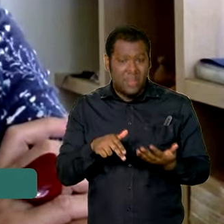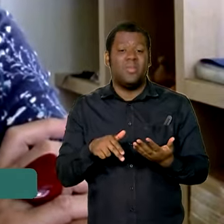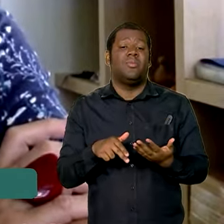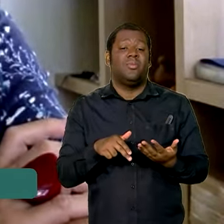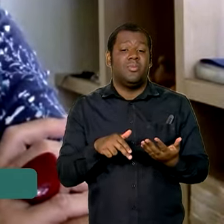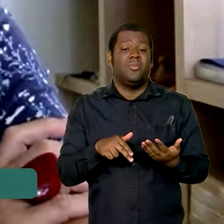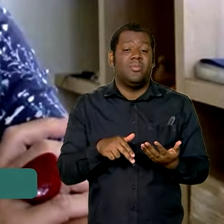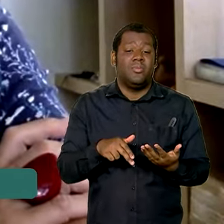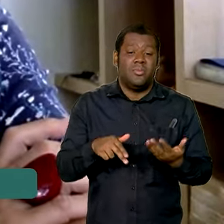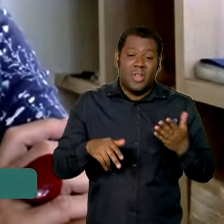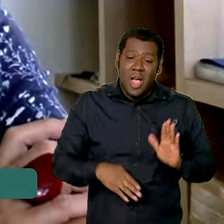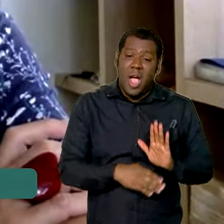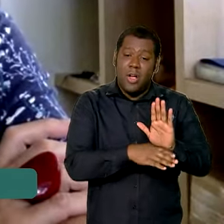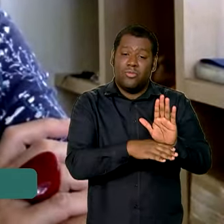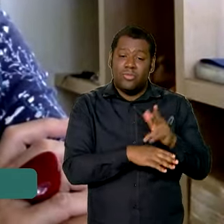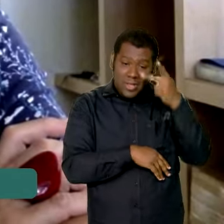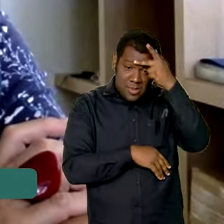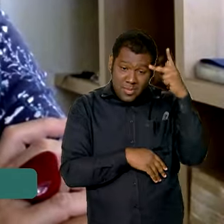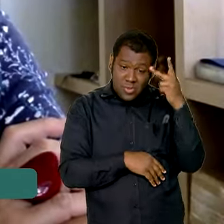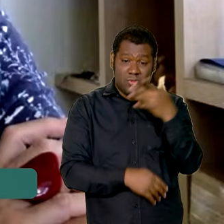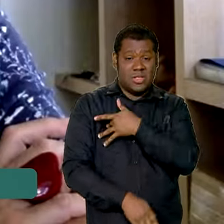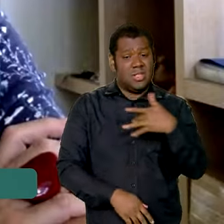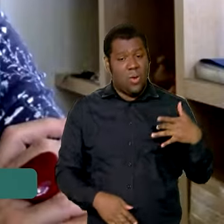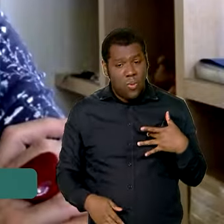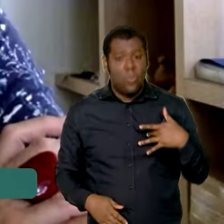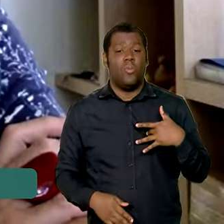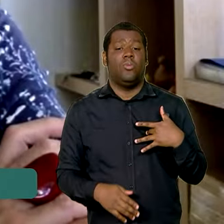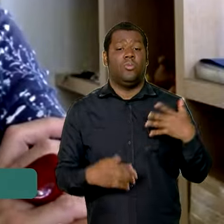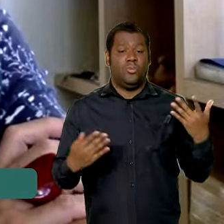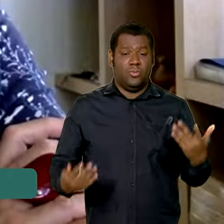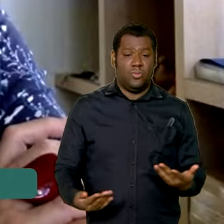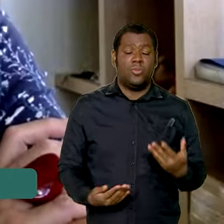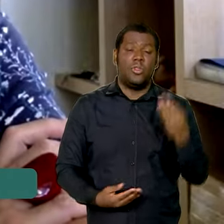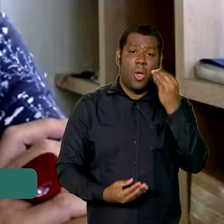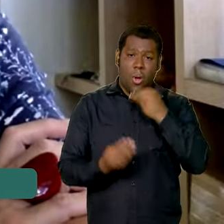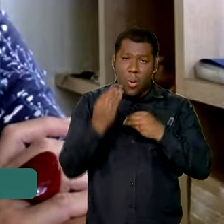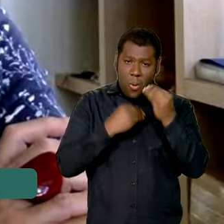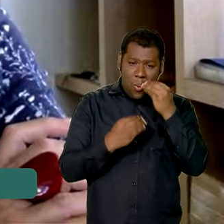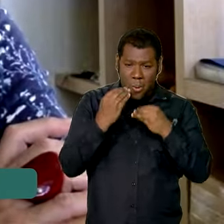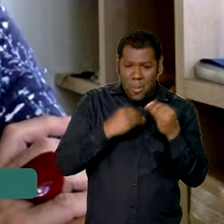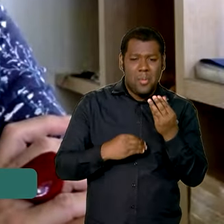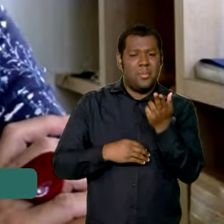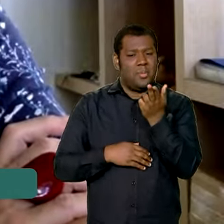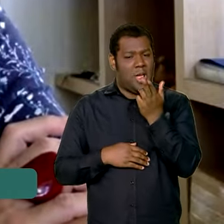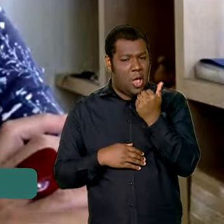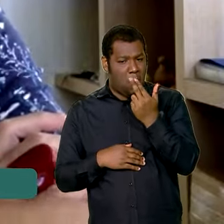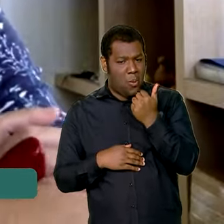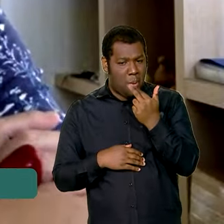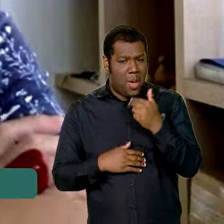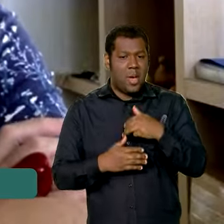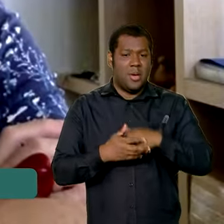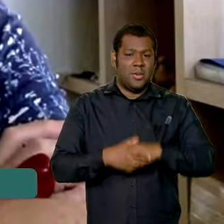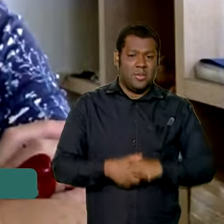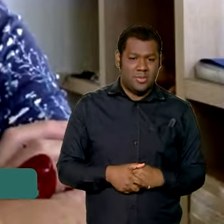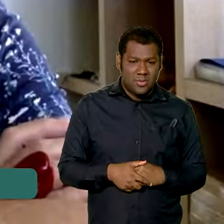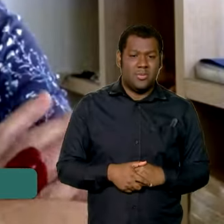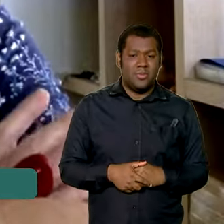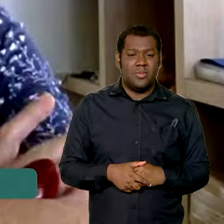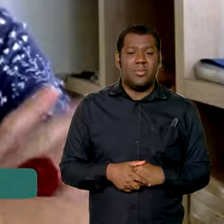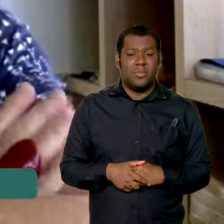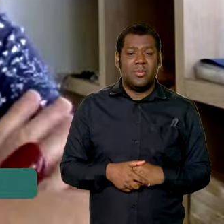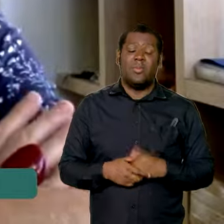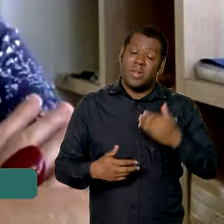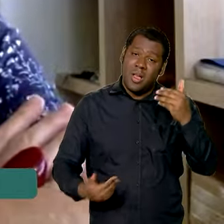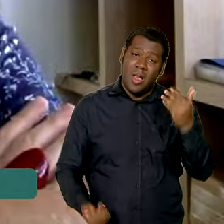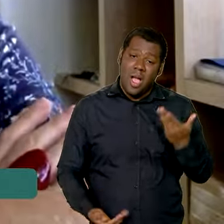variedade da nossa dieta, que dão um aporte variado de nutrientes, que estão relacionados à nossa cultura alimentar,